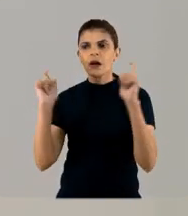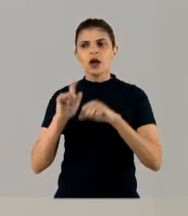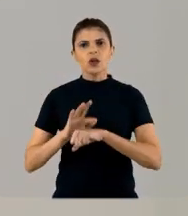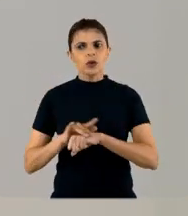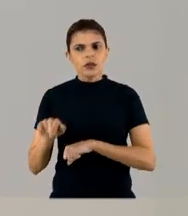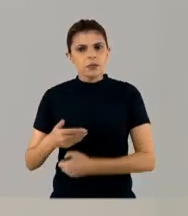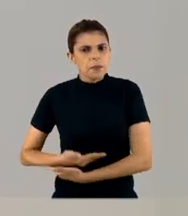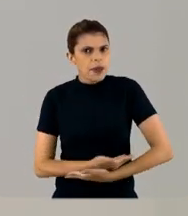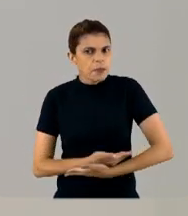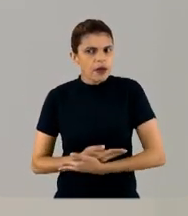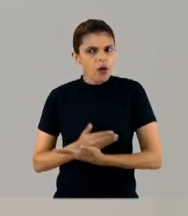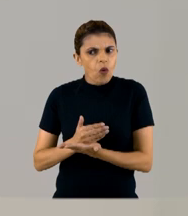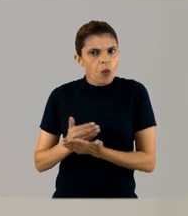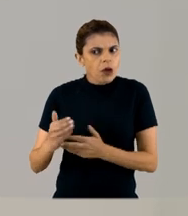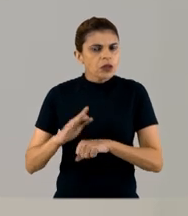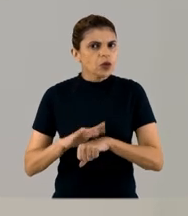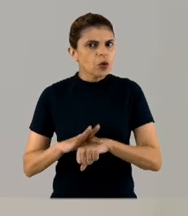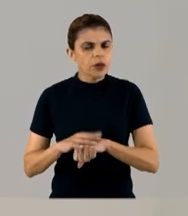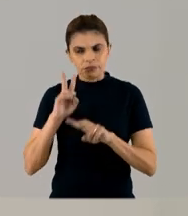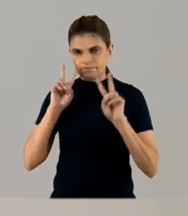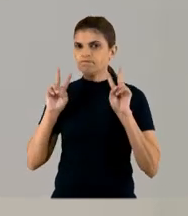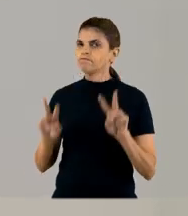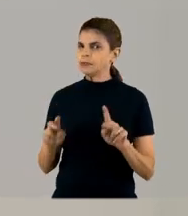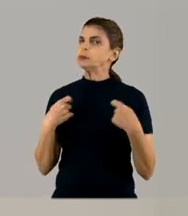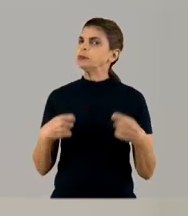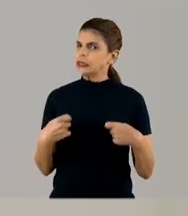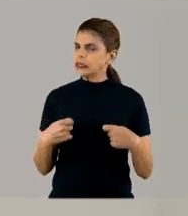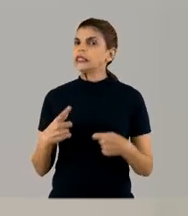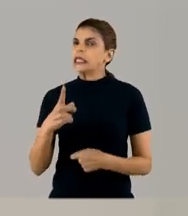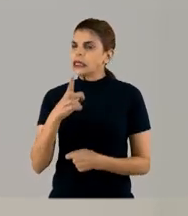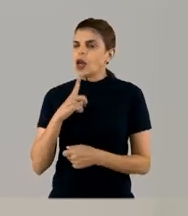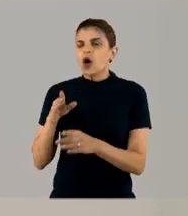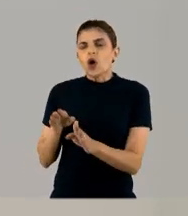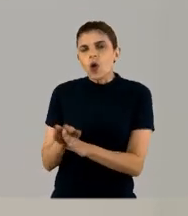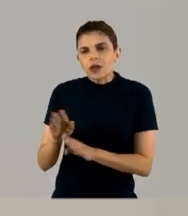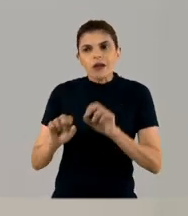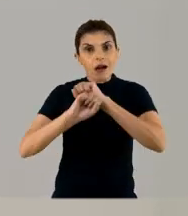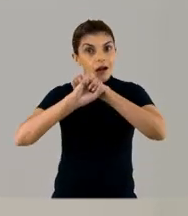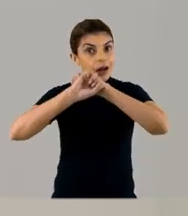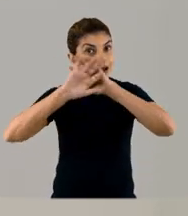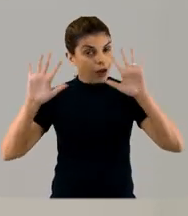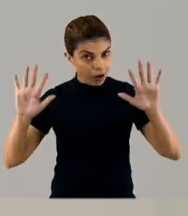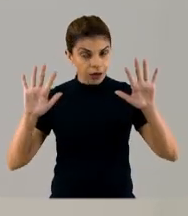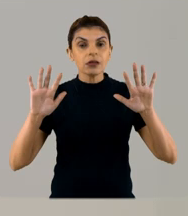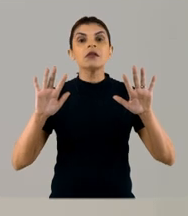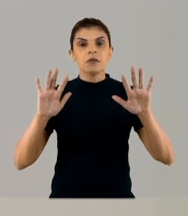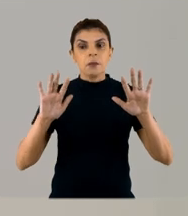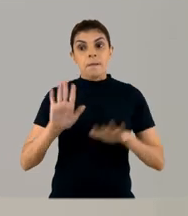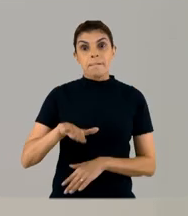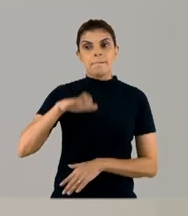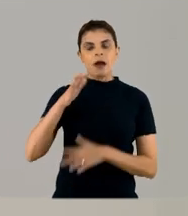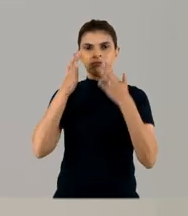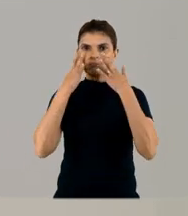adoecimento desse bebê. Então, a gente precisa ter um sistema de orientação para esses